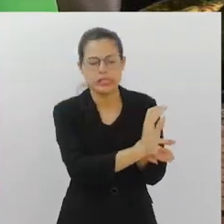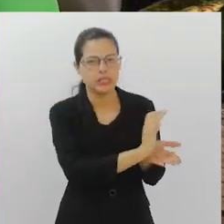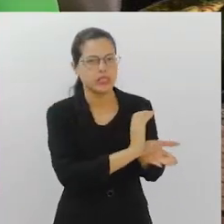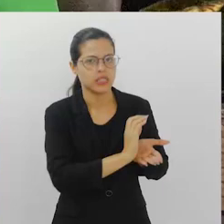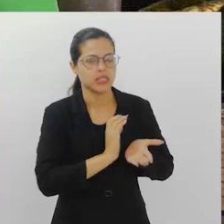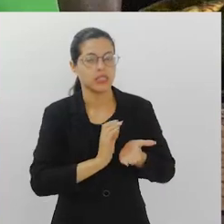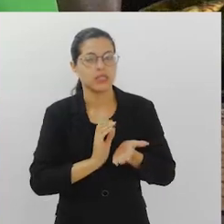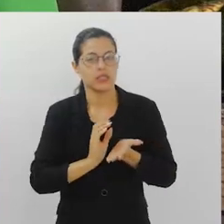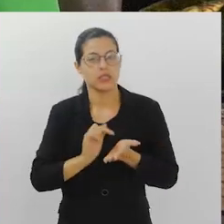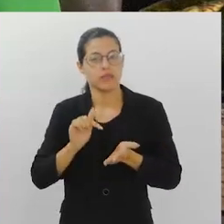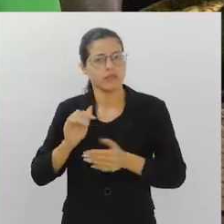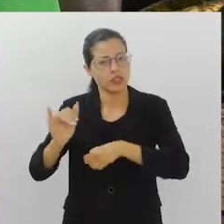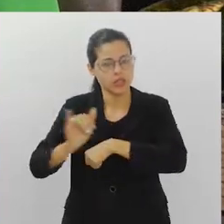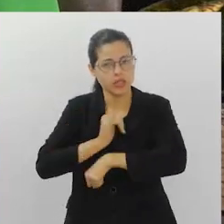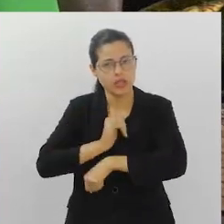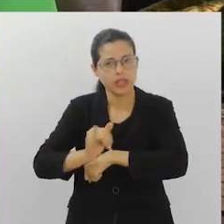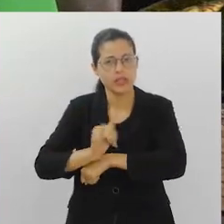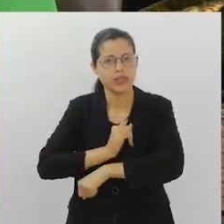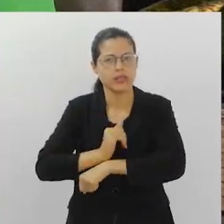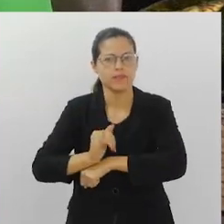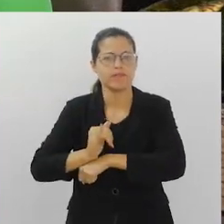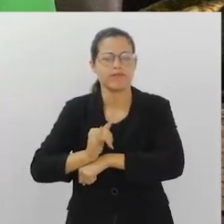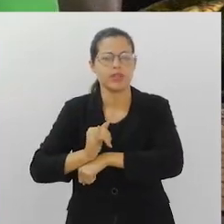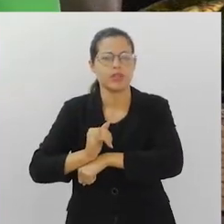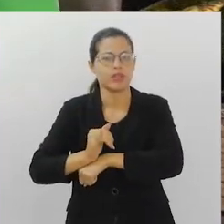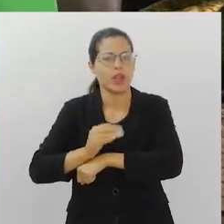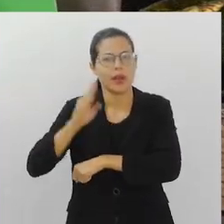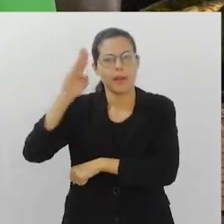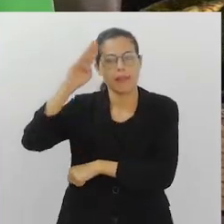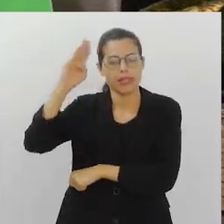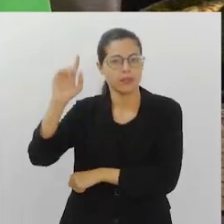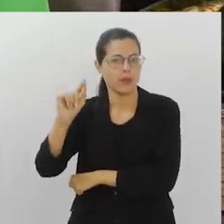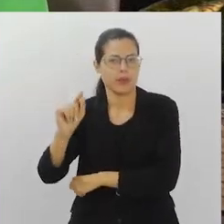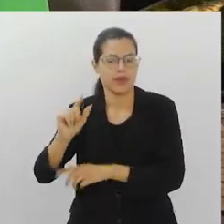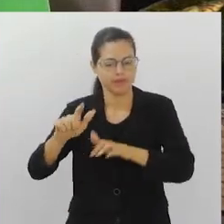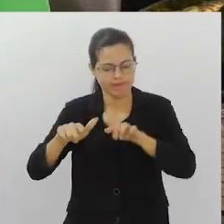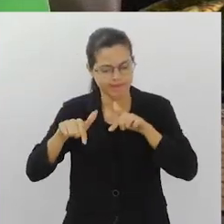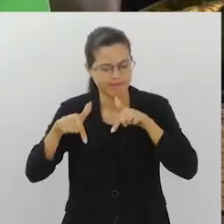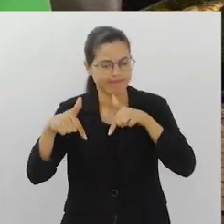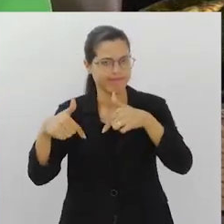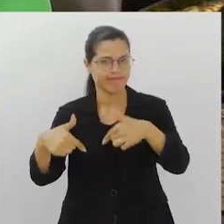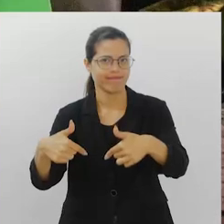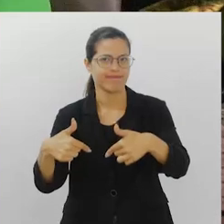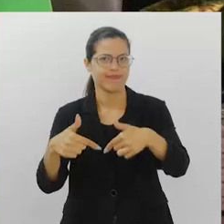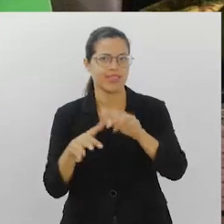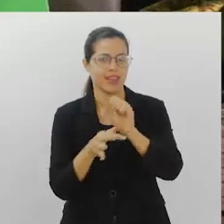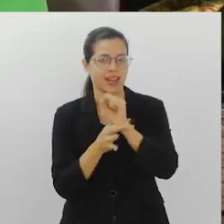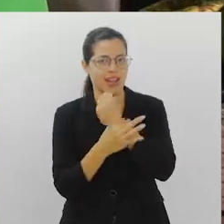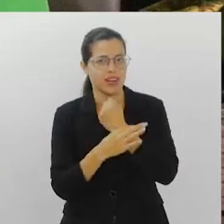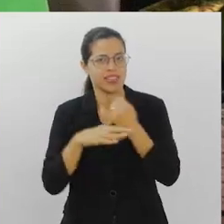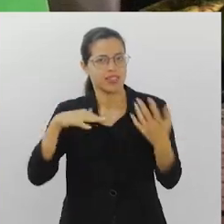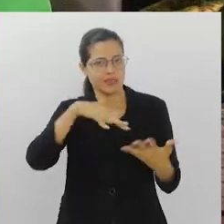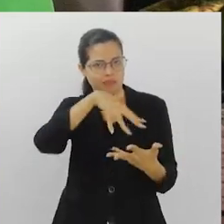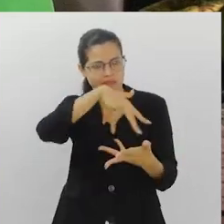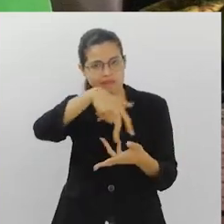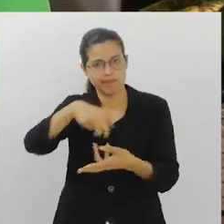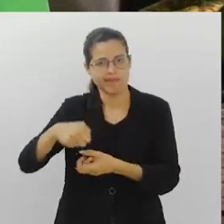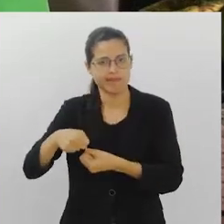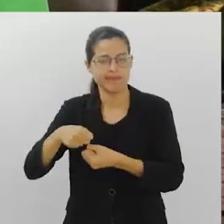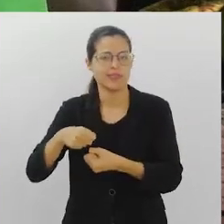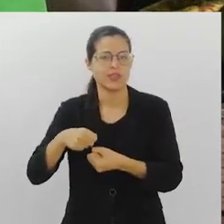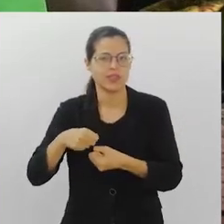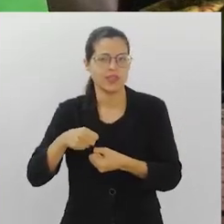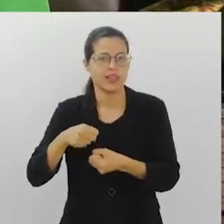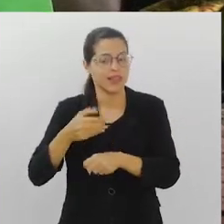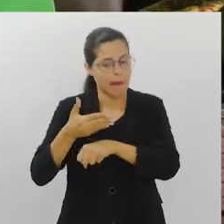medidas que realmente priorizem ações que garantam a sustentabilidade, que